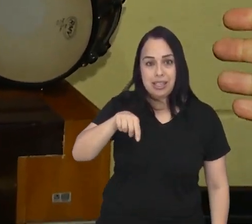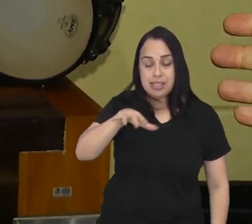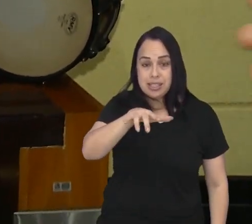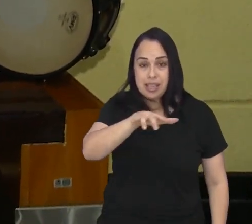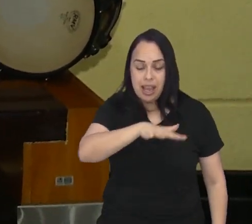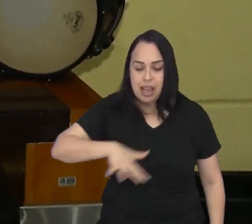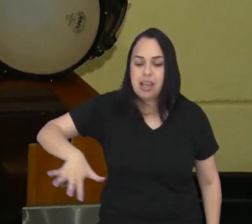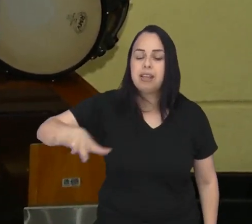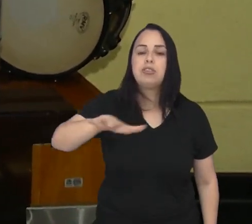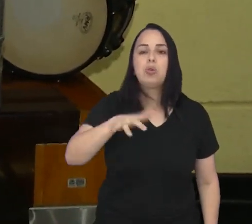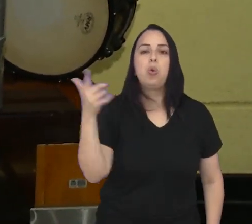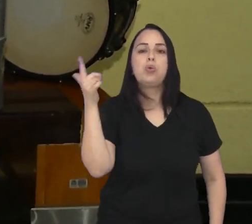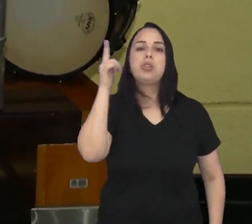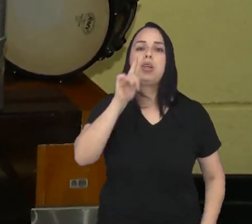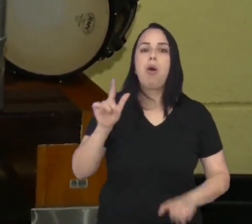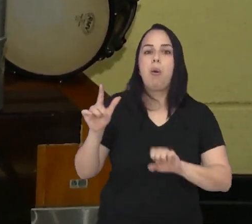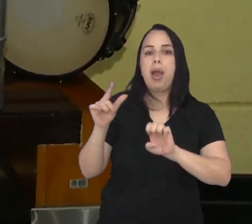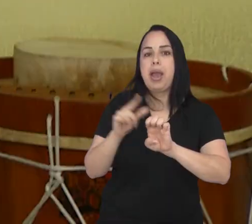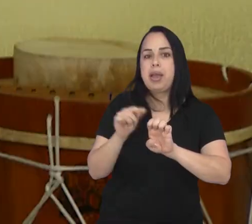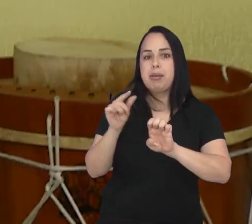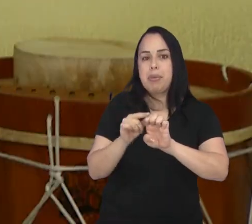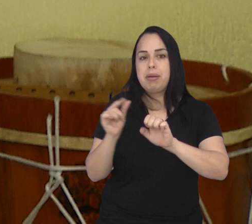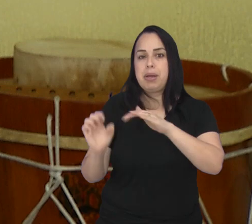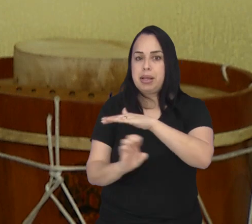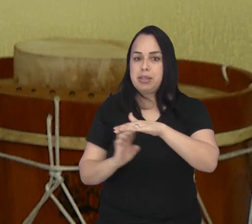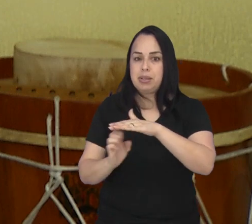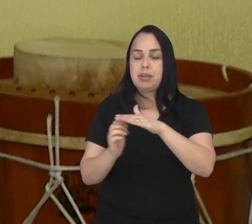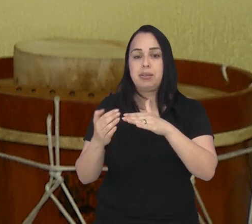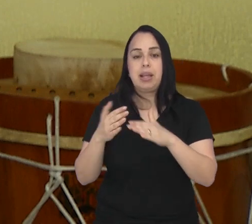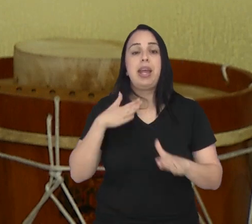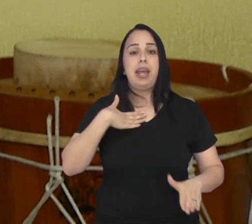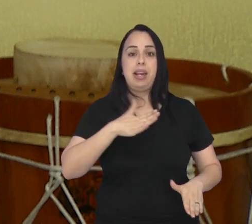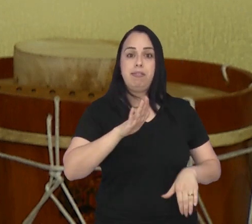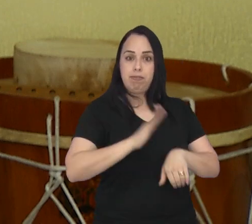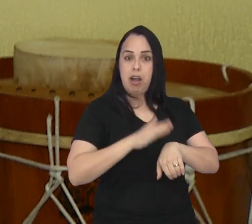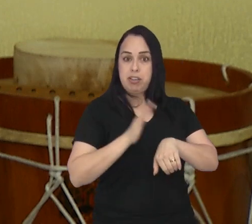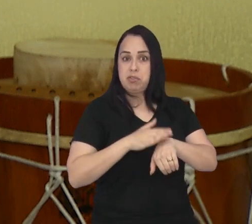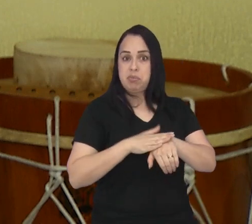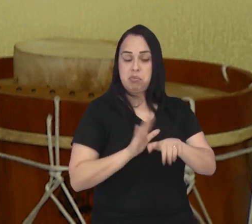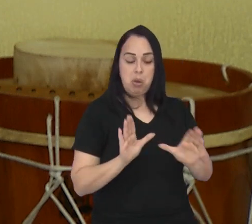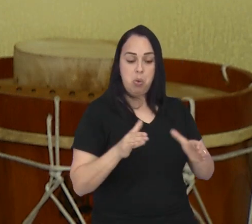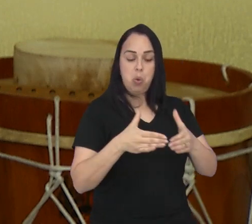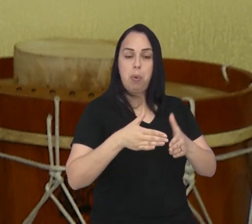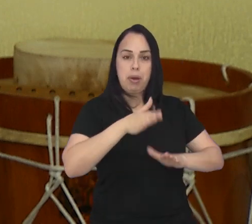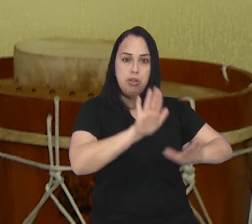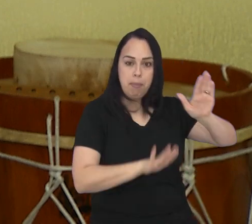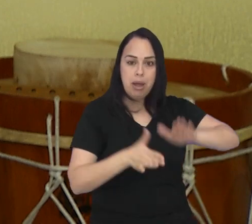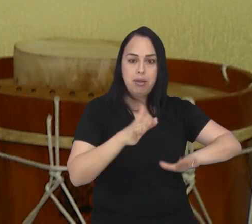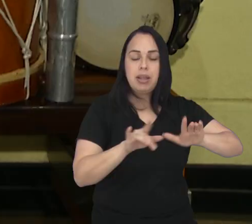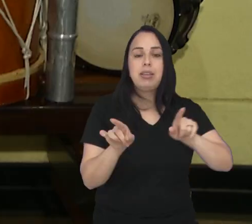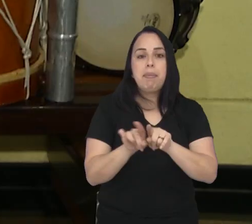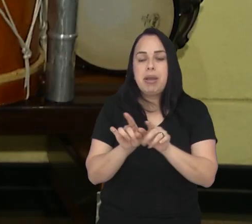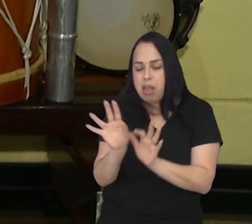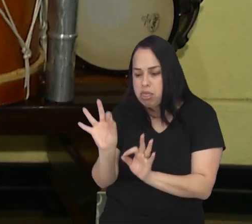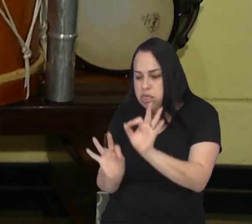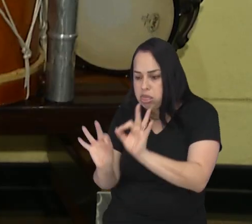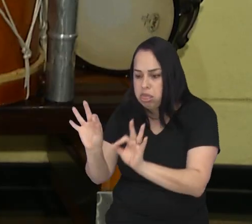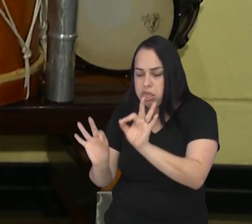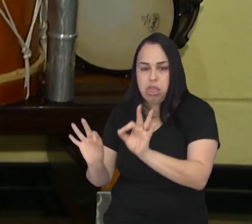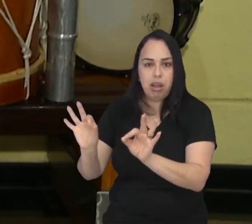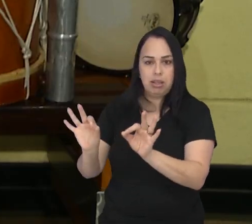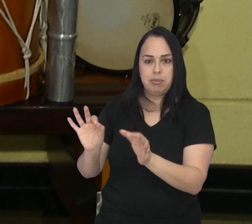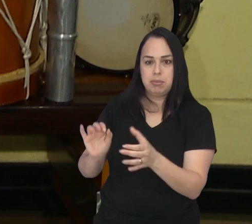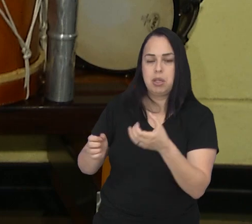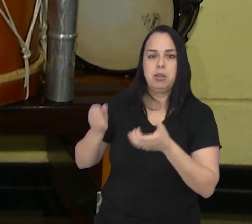área que ele encontrou espaço para empreender. Além de fazer parte de um grupo de maracatu, o produtor cultural também confecciona